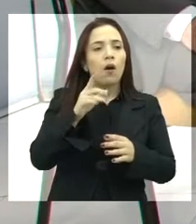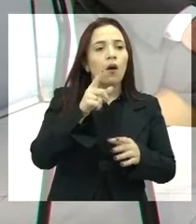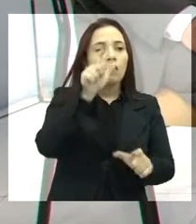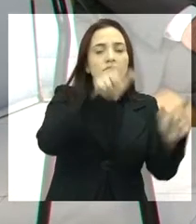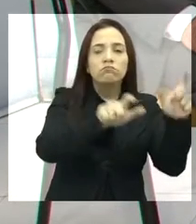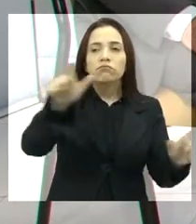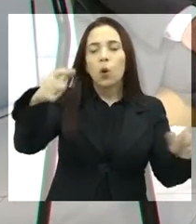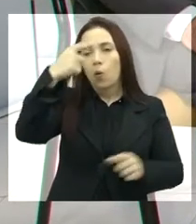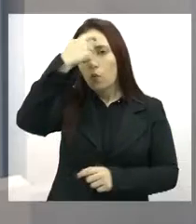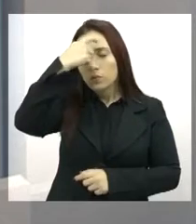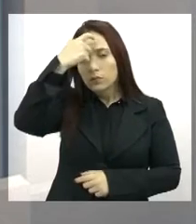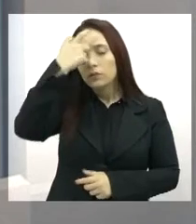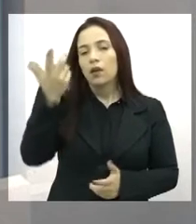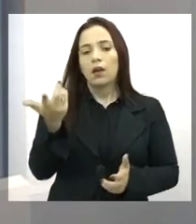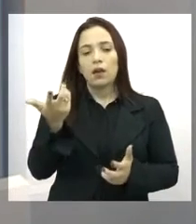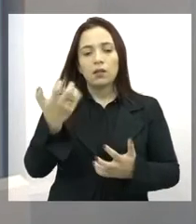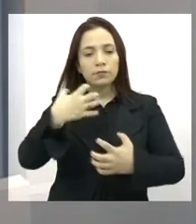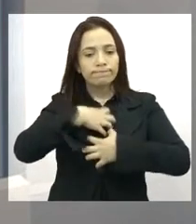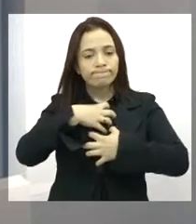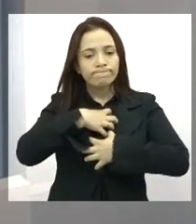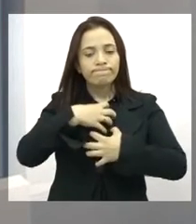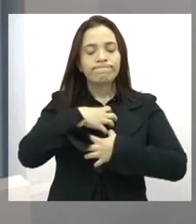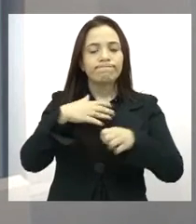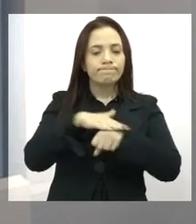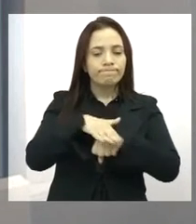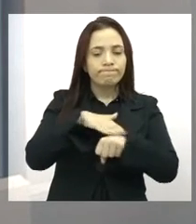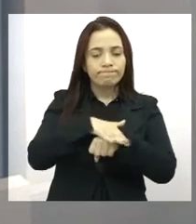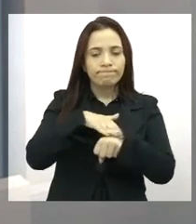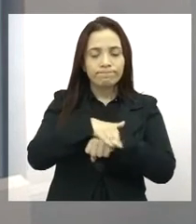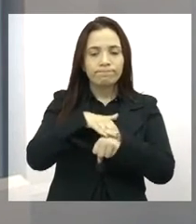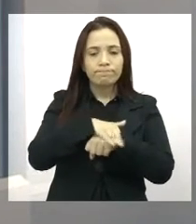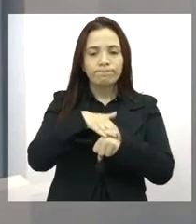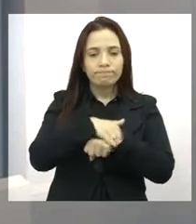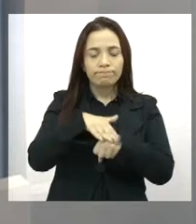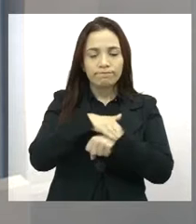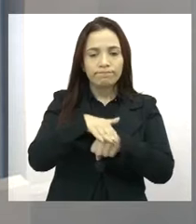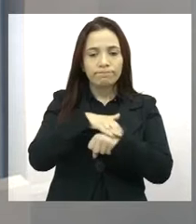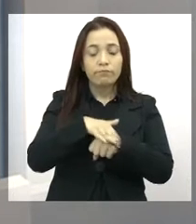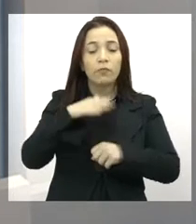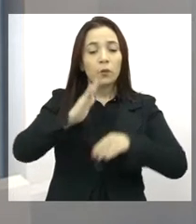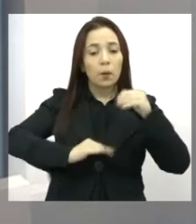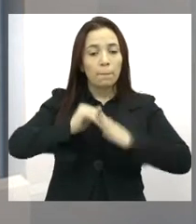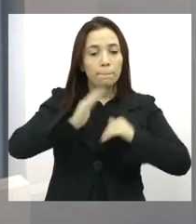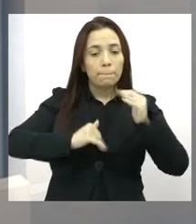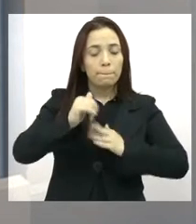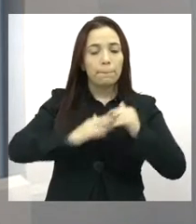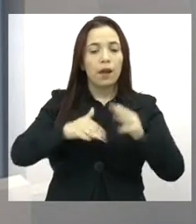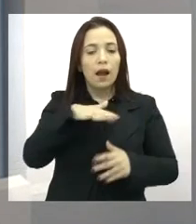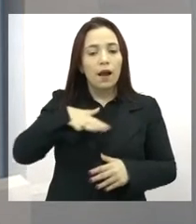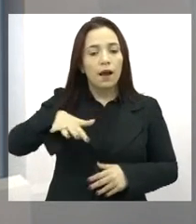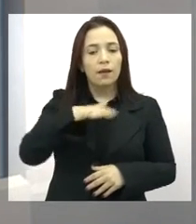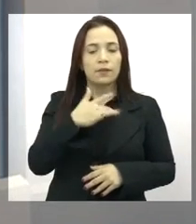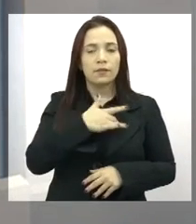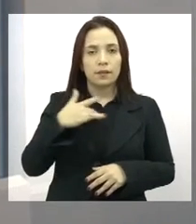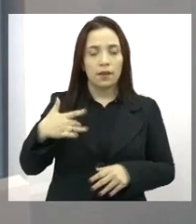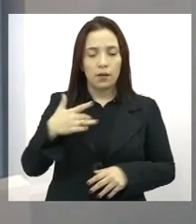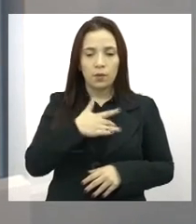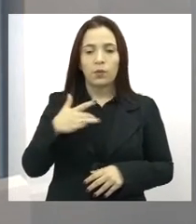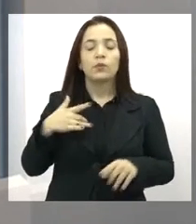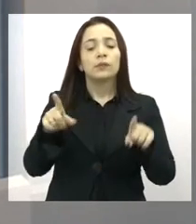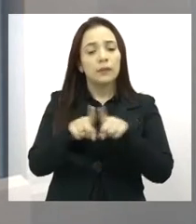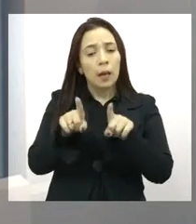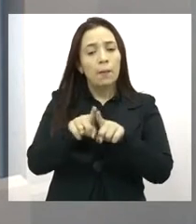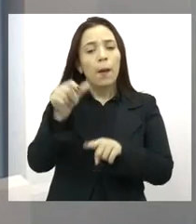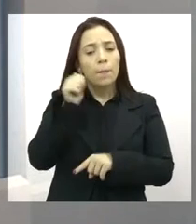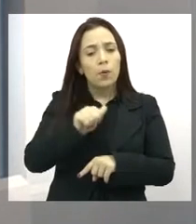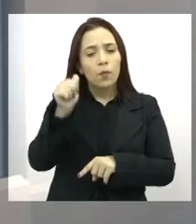postura, né, em sensibilização. São posturas, como eu disse, para os profissionais da saúde, né, e para